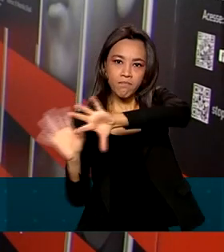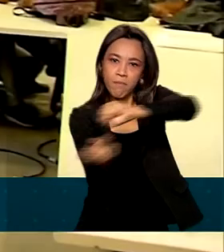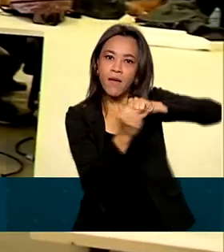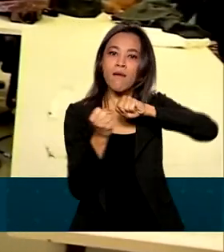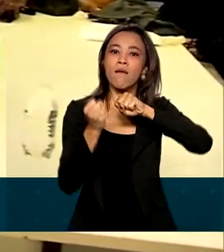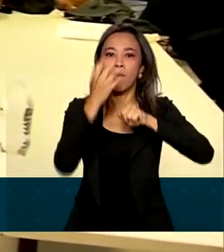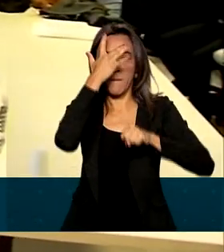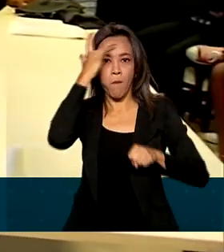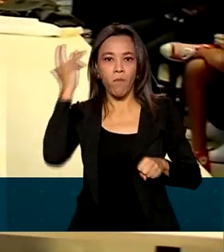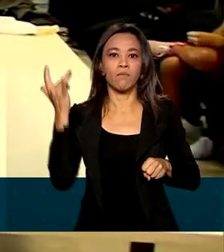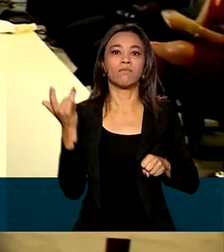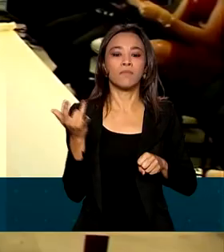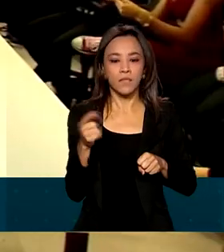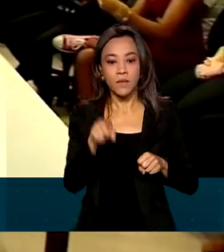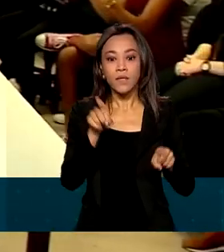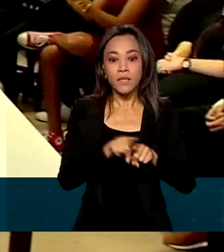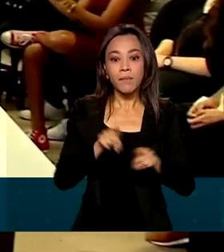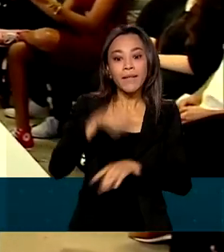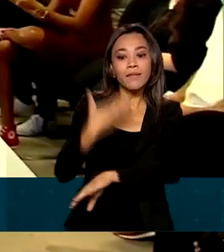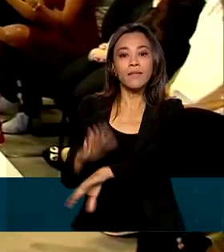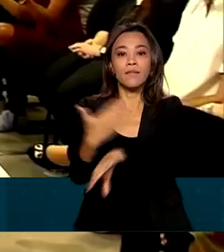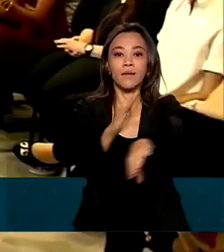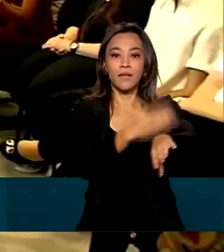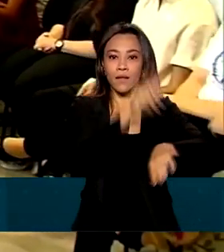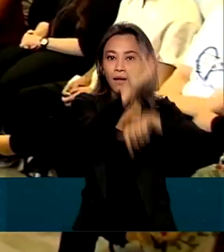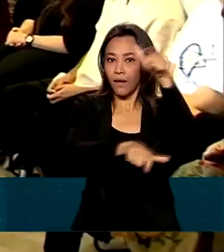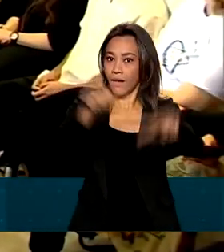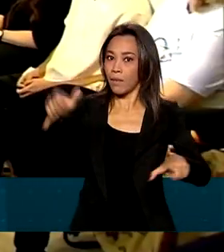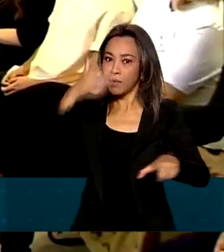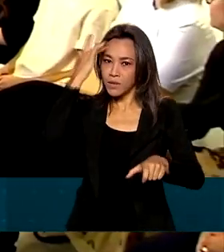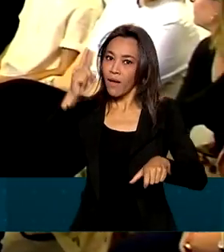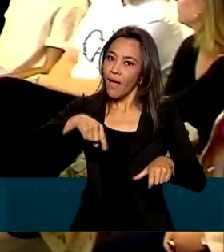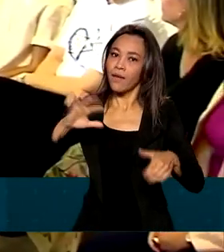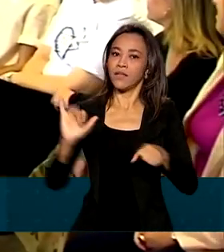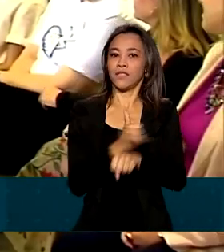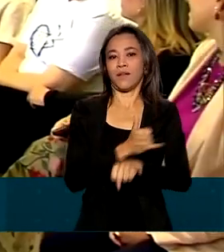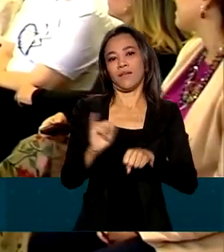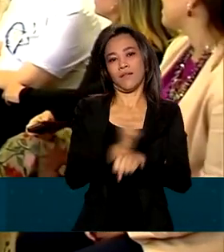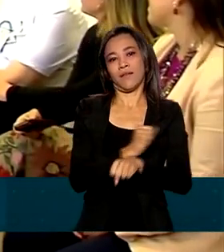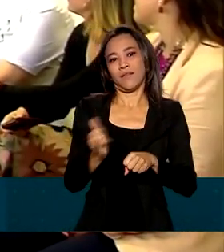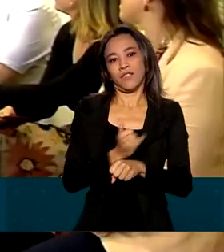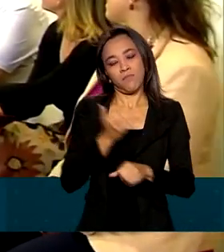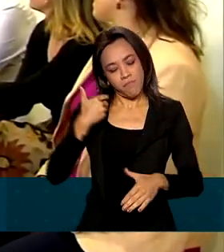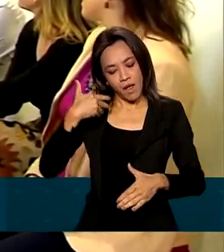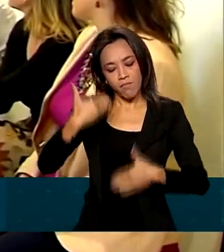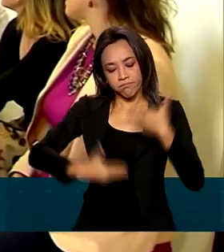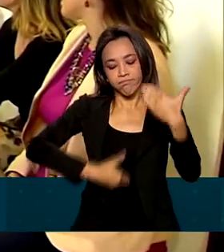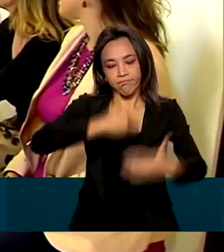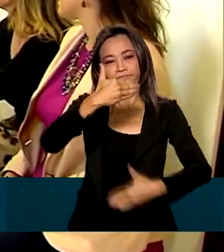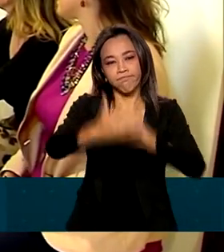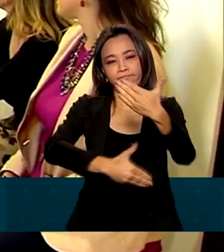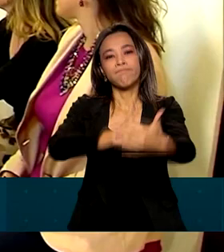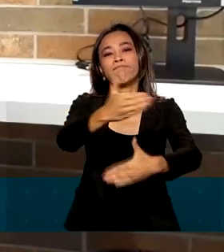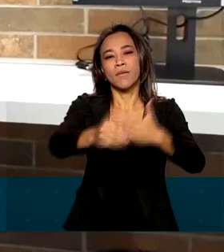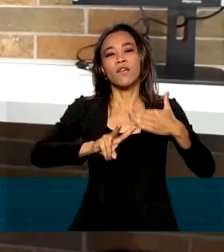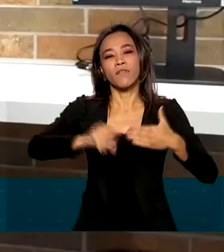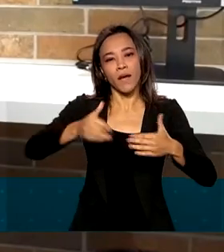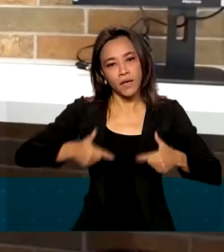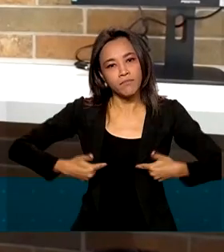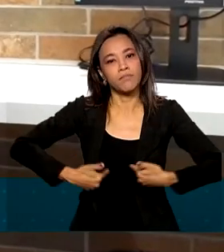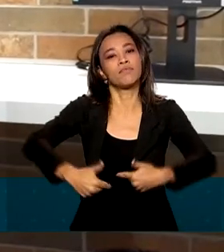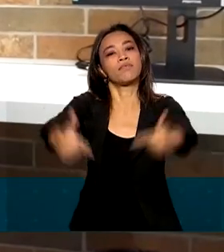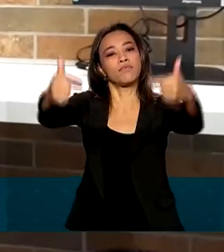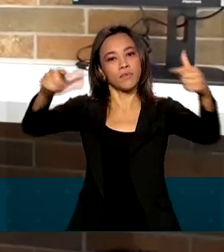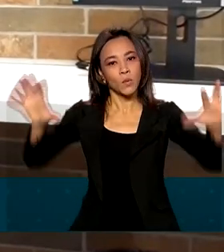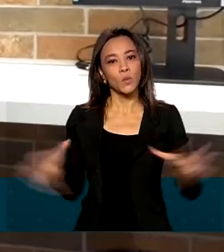capacitação para agentes públicos são algumas ferramentas a serem desenvolvidas no trabalho conjunto. Nós